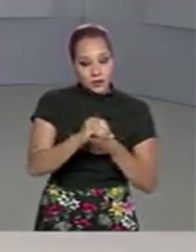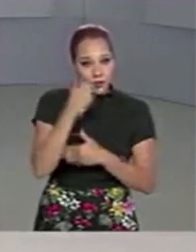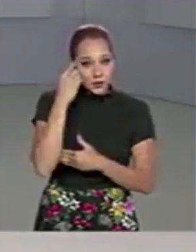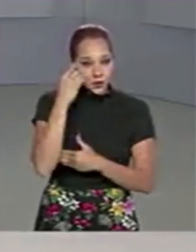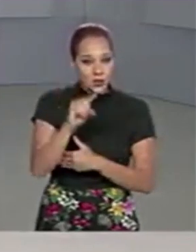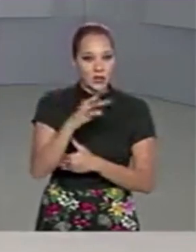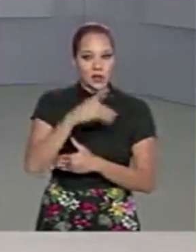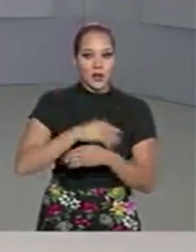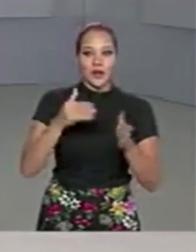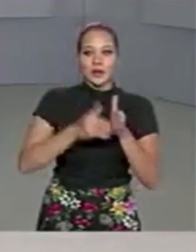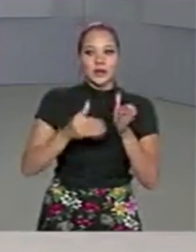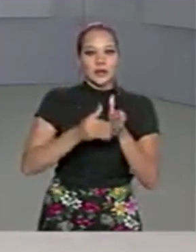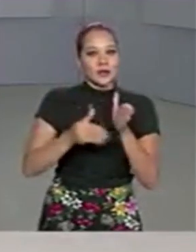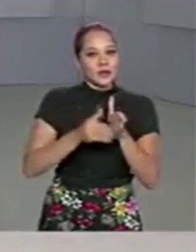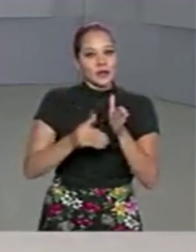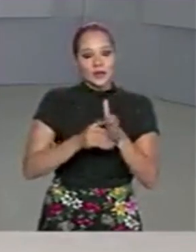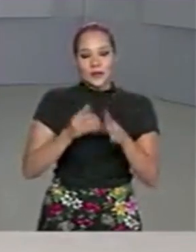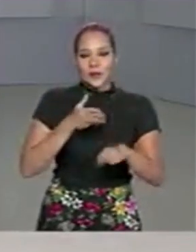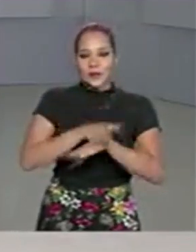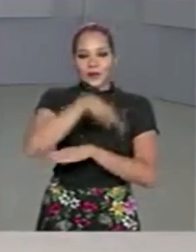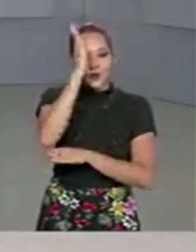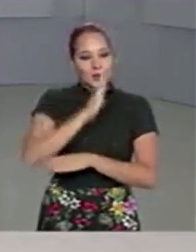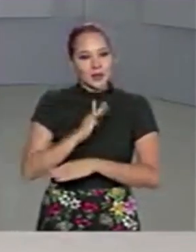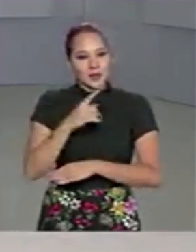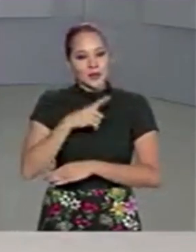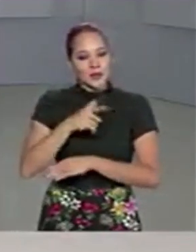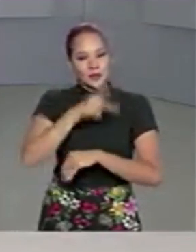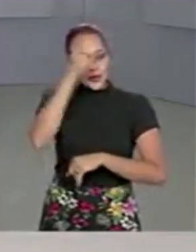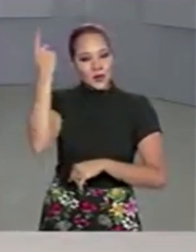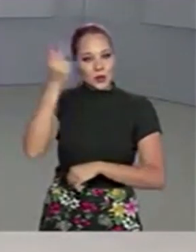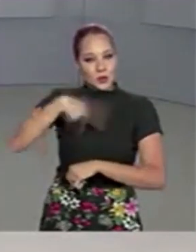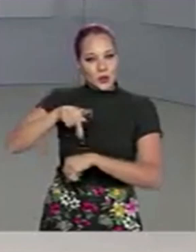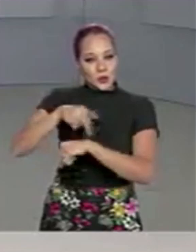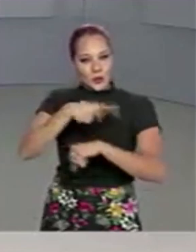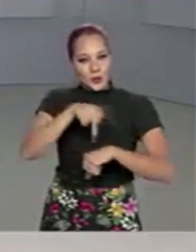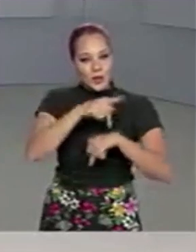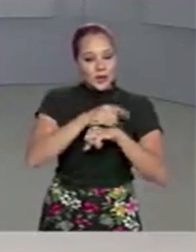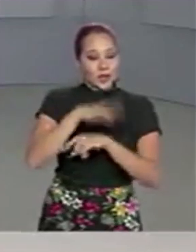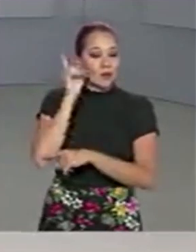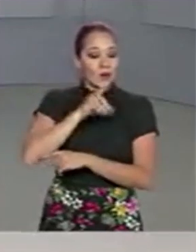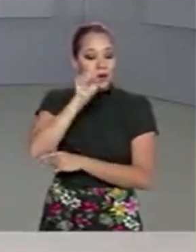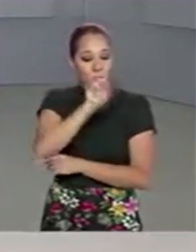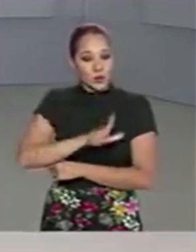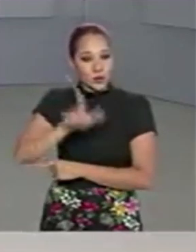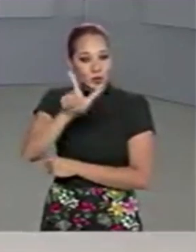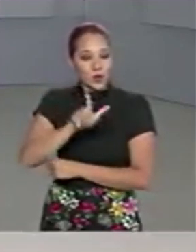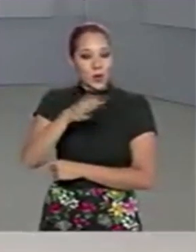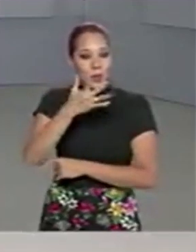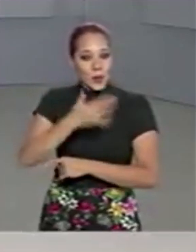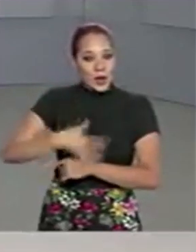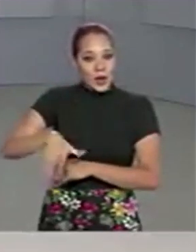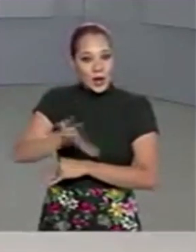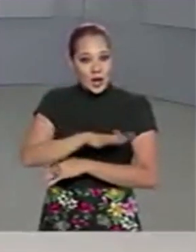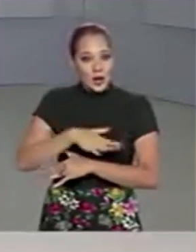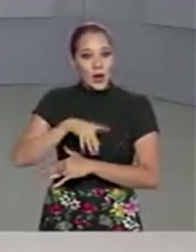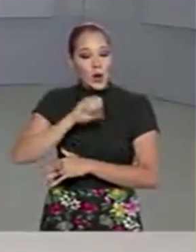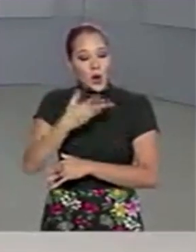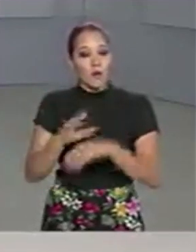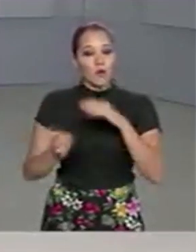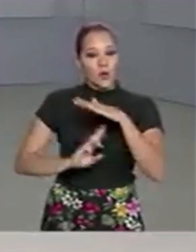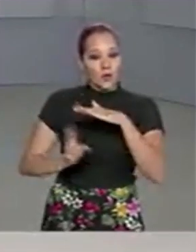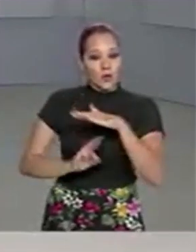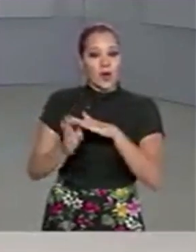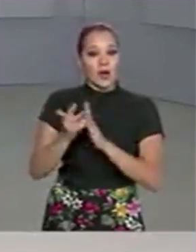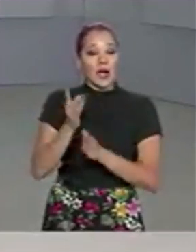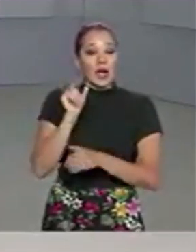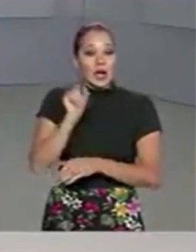a restrição para entrada no Brasil de estrangeiros vindos de países da América do Sul por via terrestre ou rodoviária.